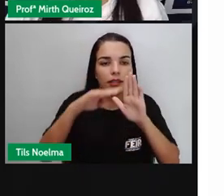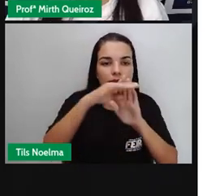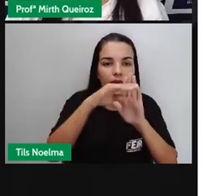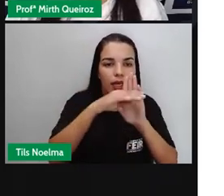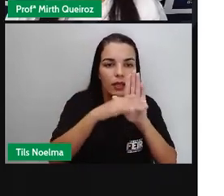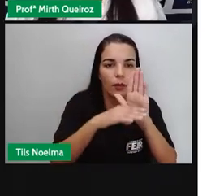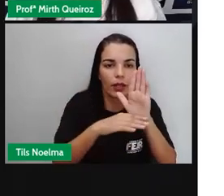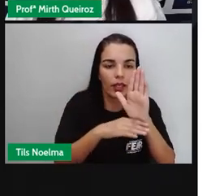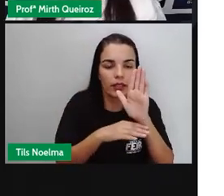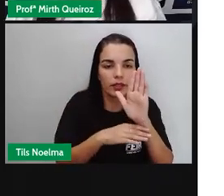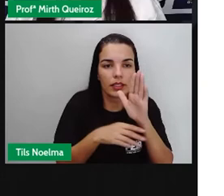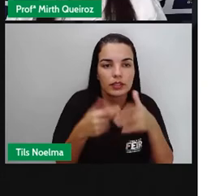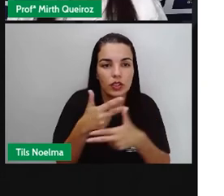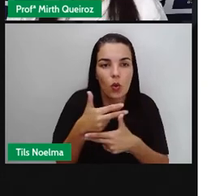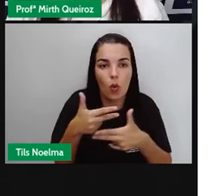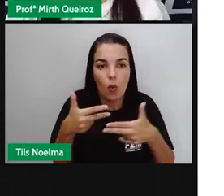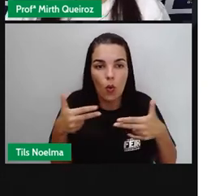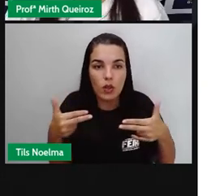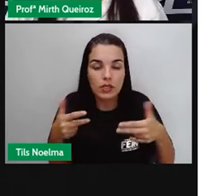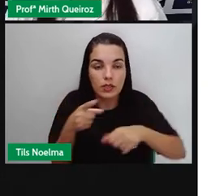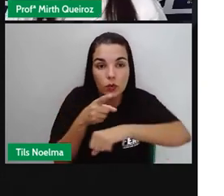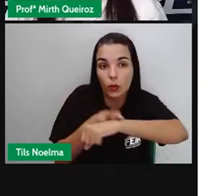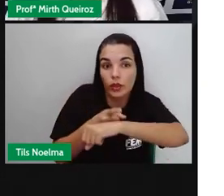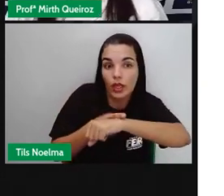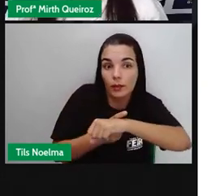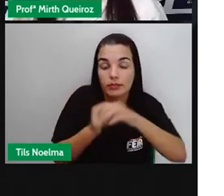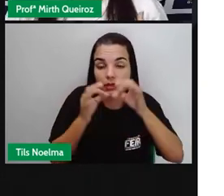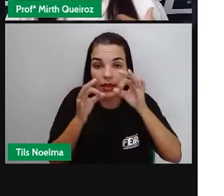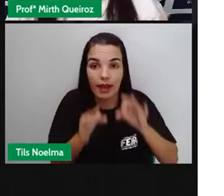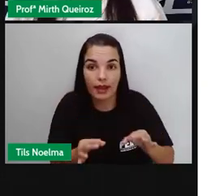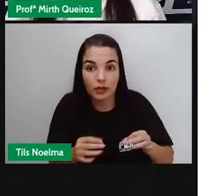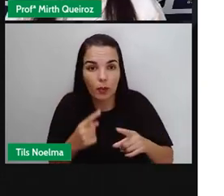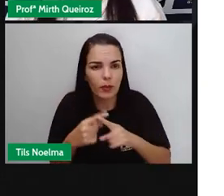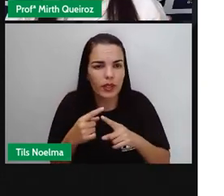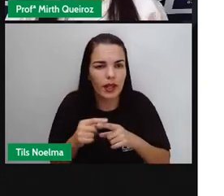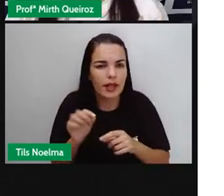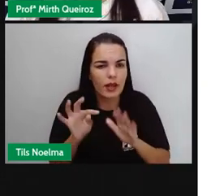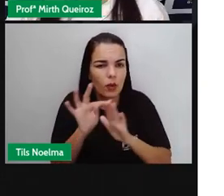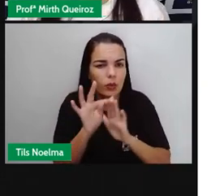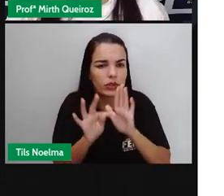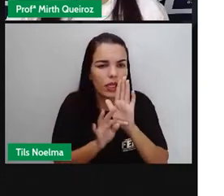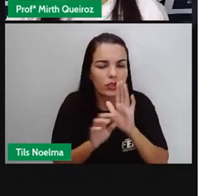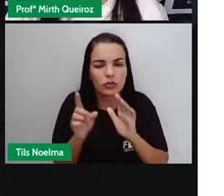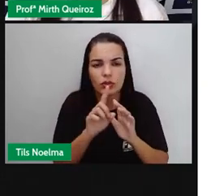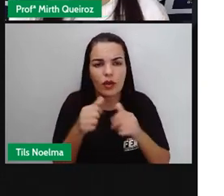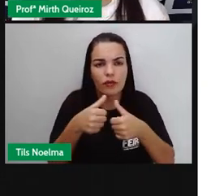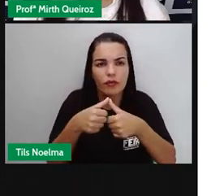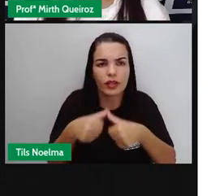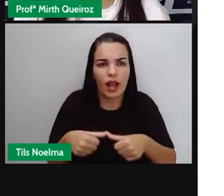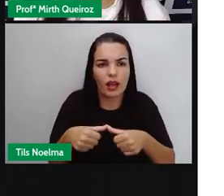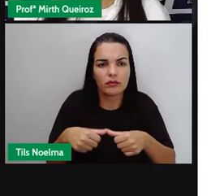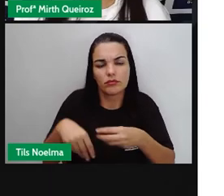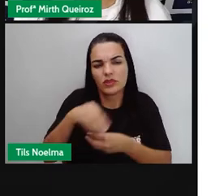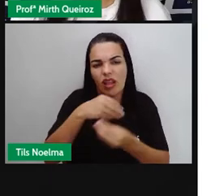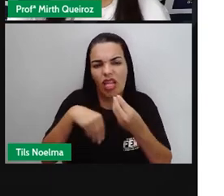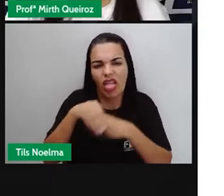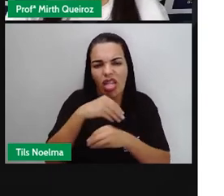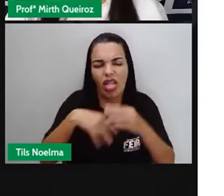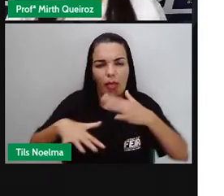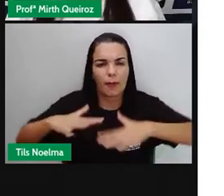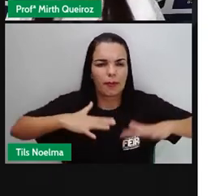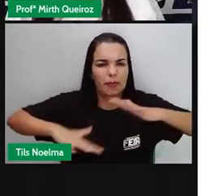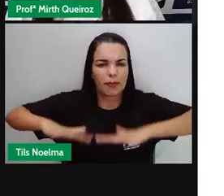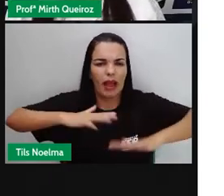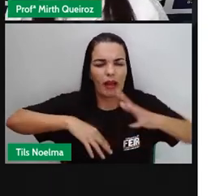uma lógica temporal. Para que seu texto não fique desorganizado. De repente, você está começando a a história. Já